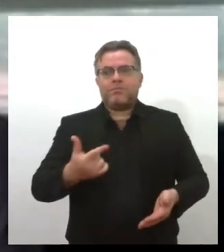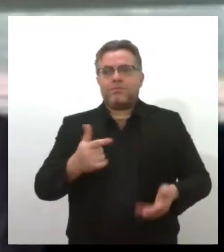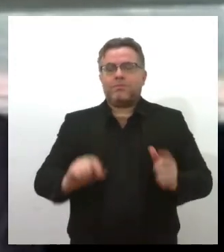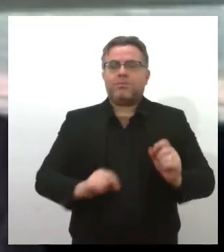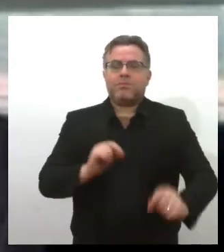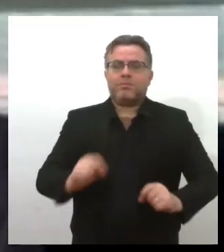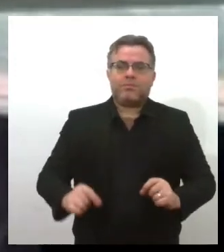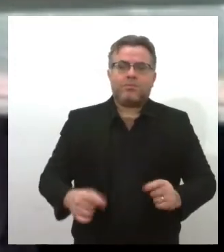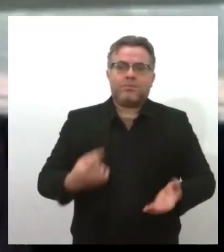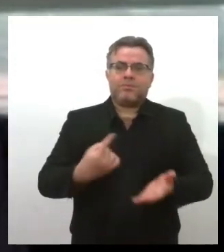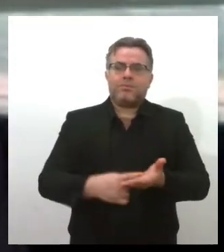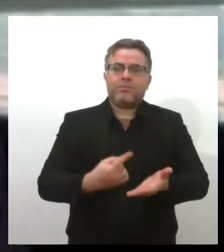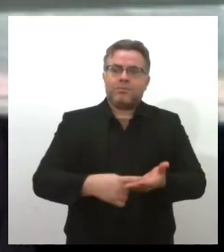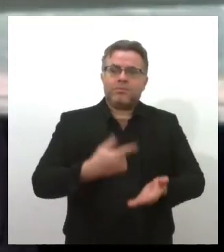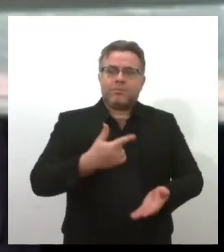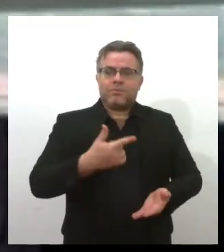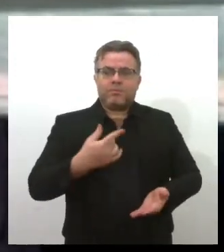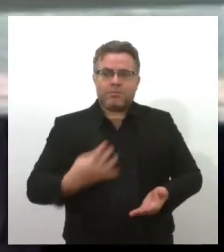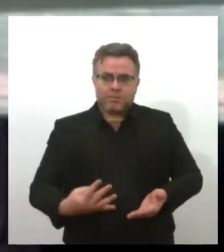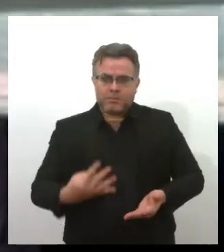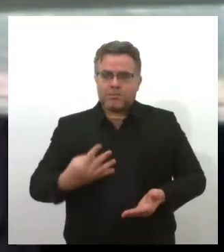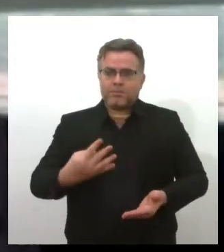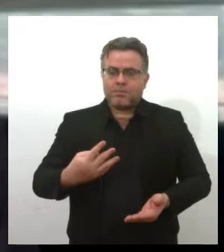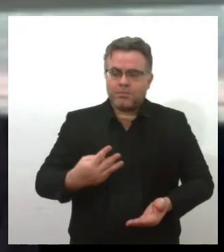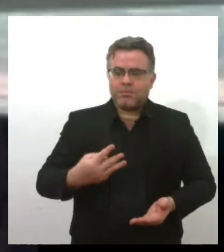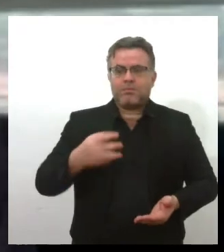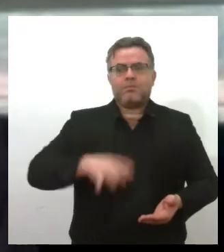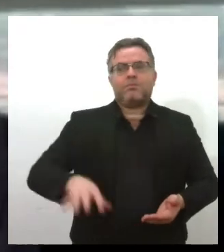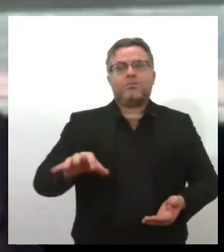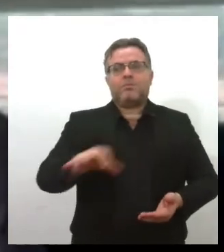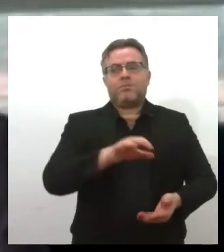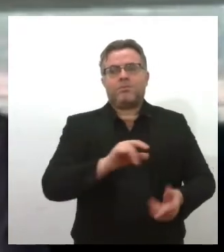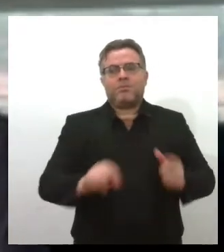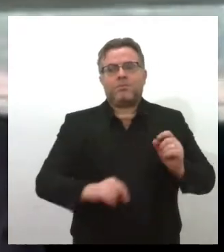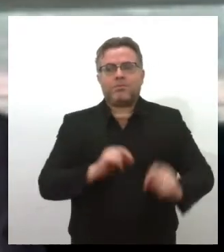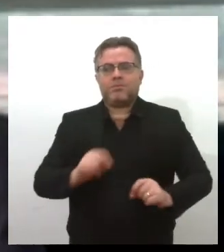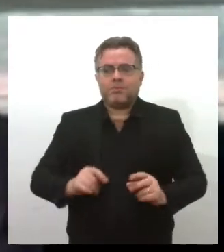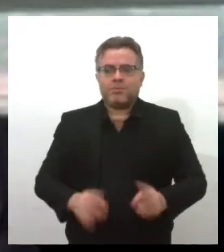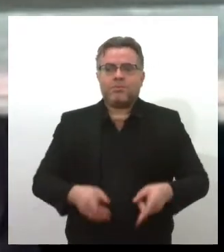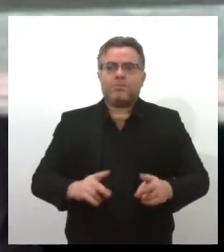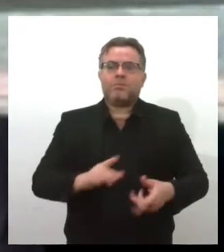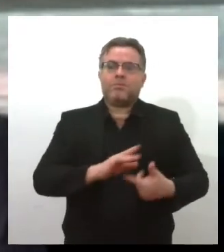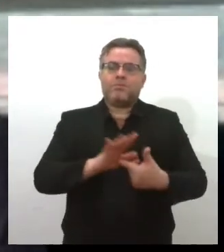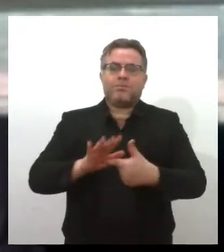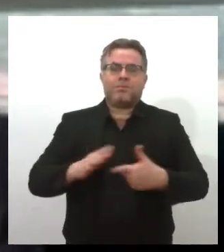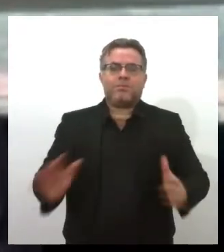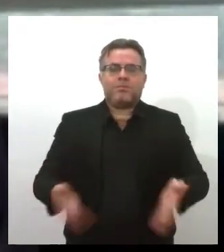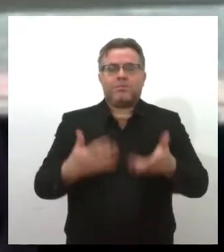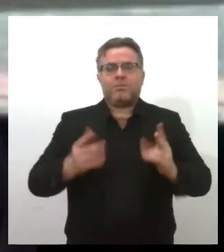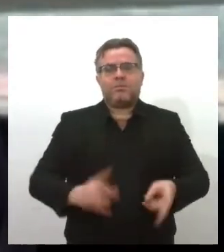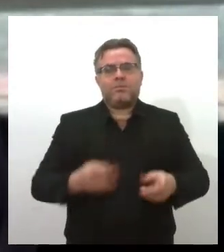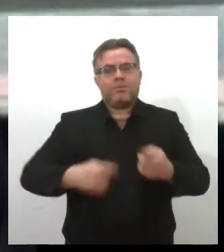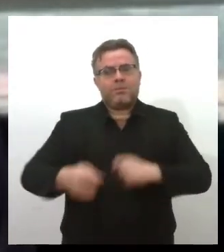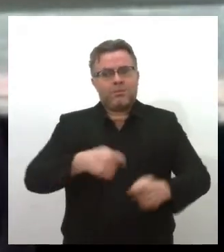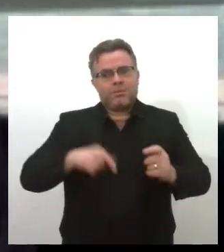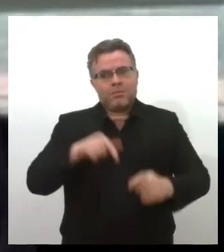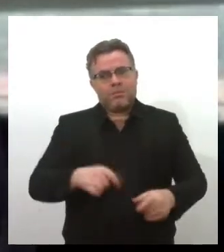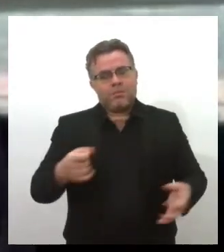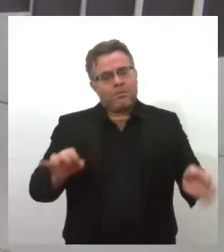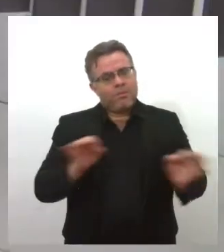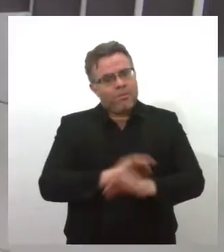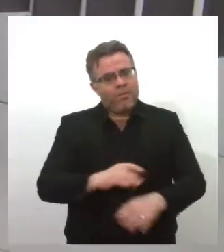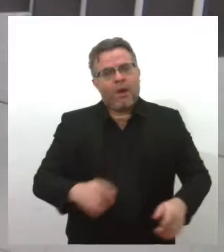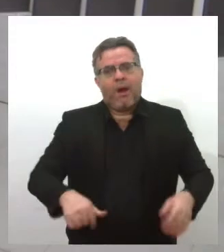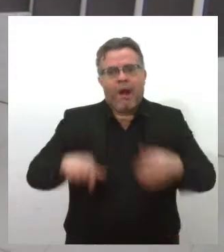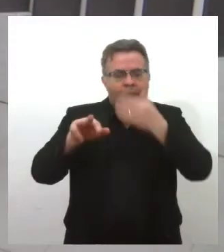São mais 23 startups a serem selecionadas e a gente movimentar a economia do Estado. E quem pode